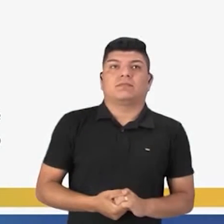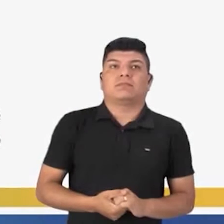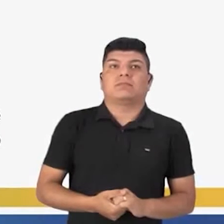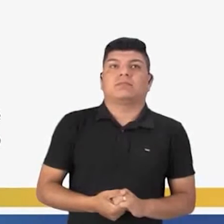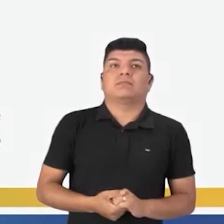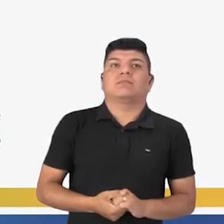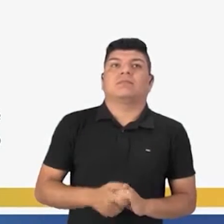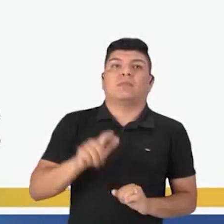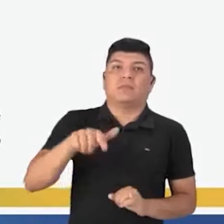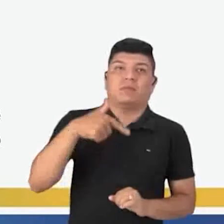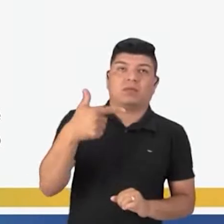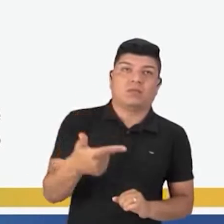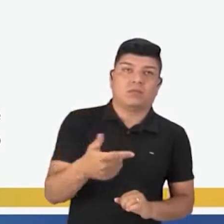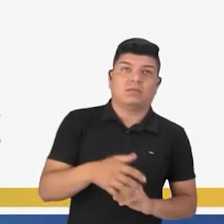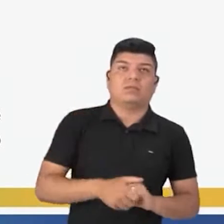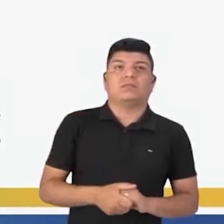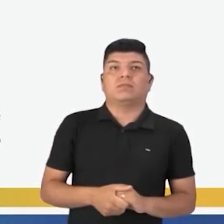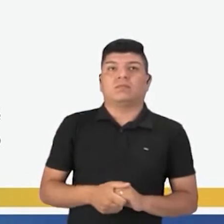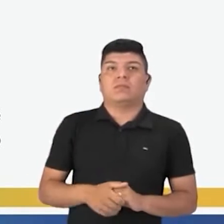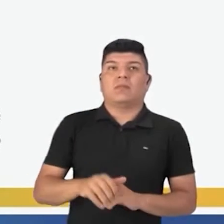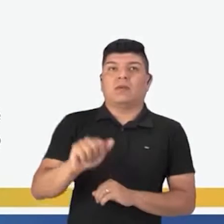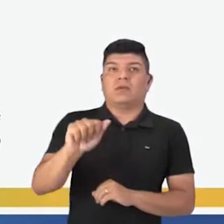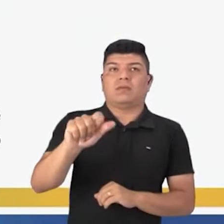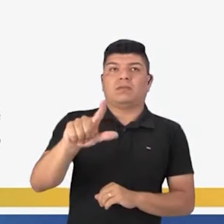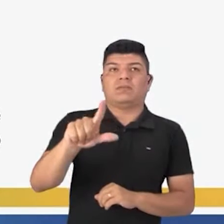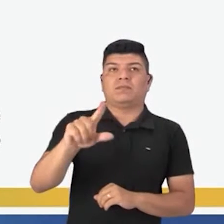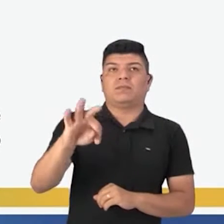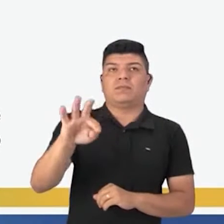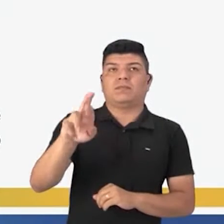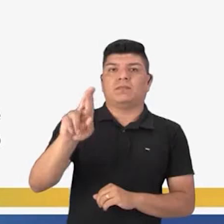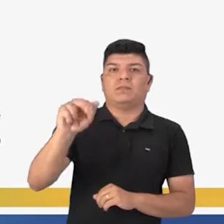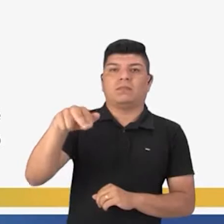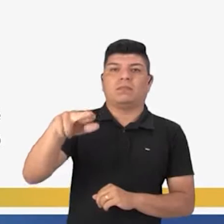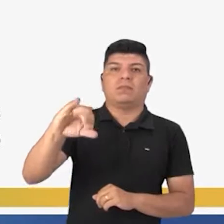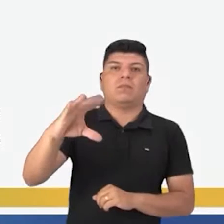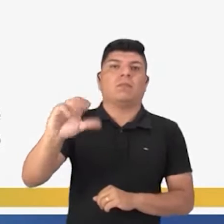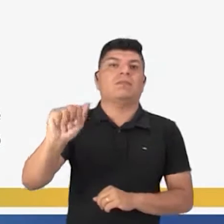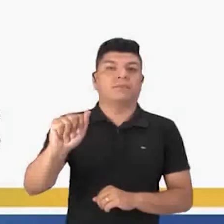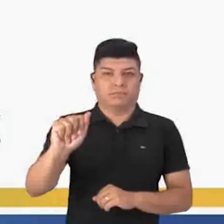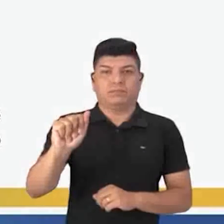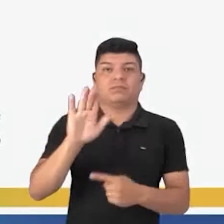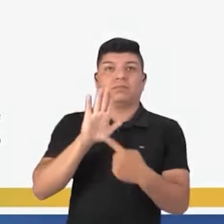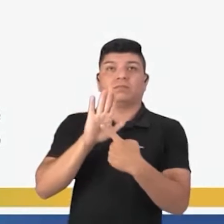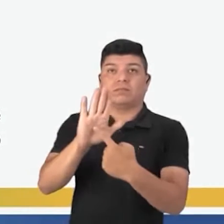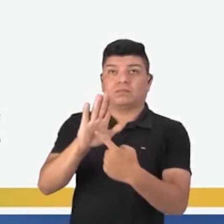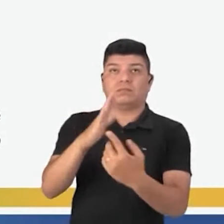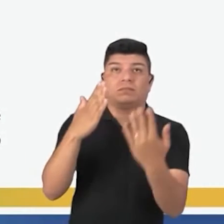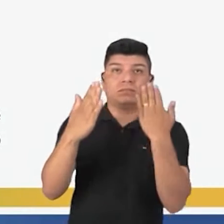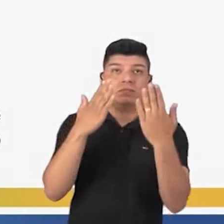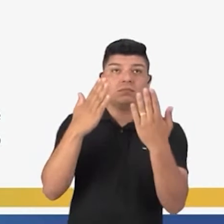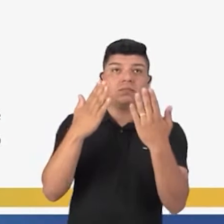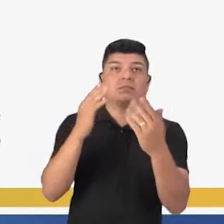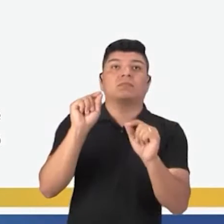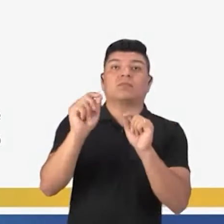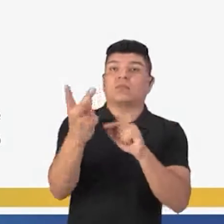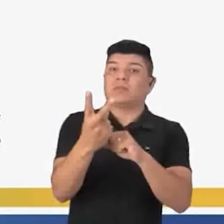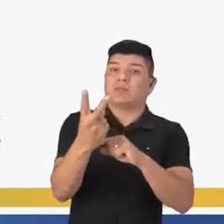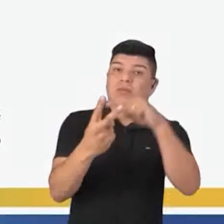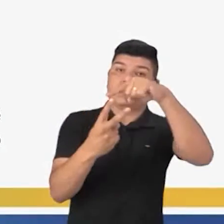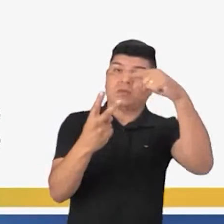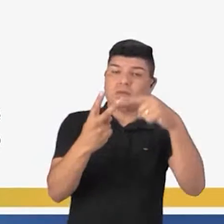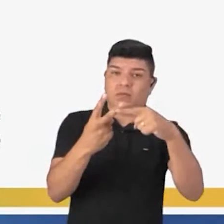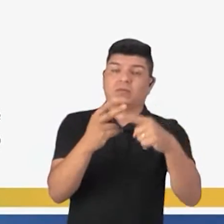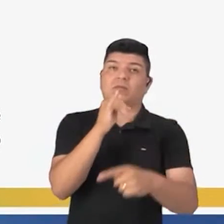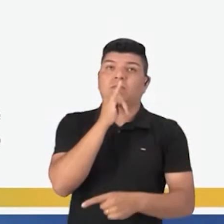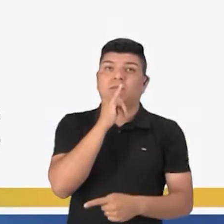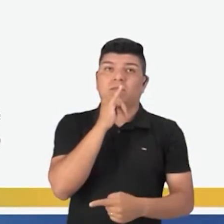Vamos ao nosso próximo operador. Operador de alternância. São os que apresentam uma relação de alternância entre dois